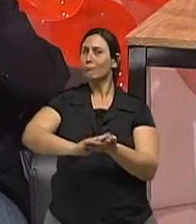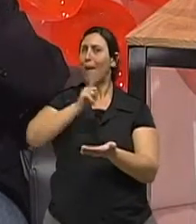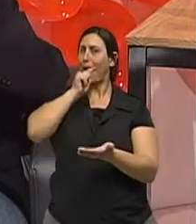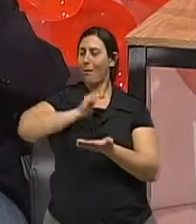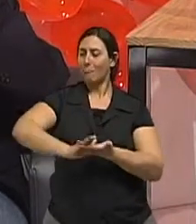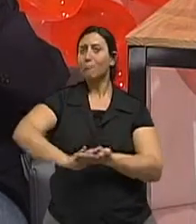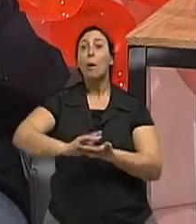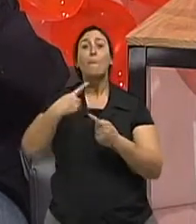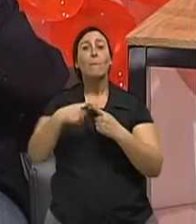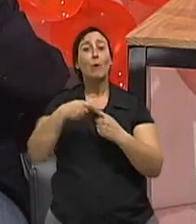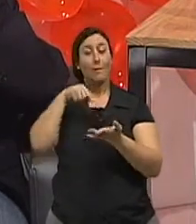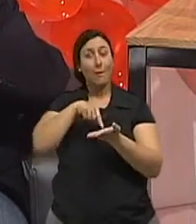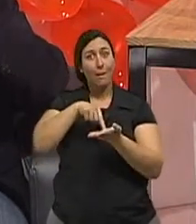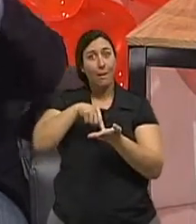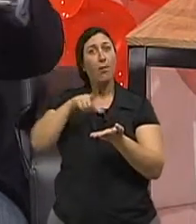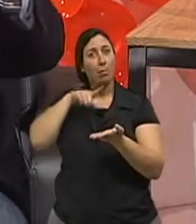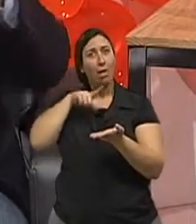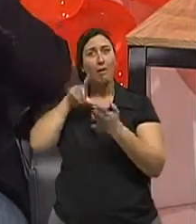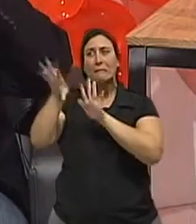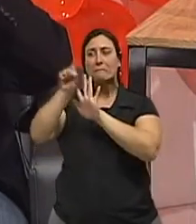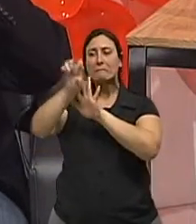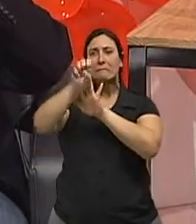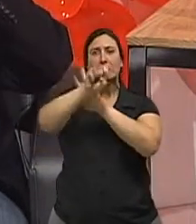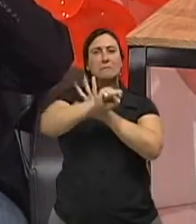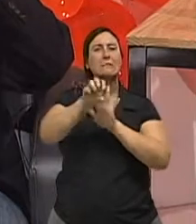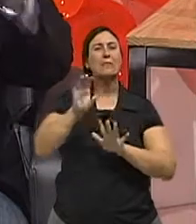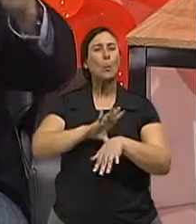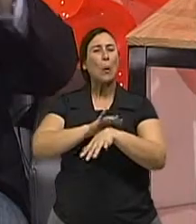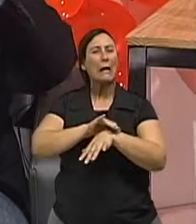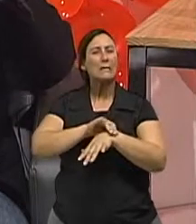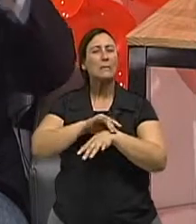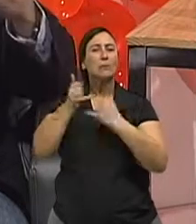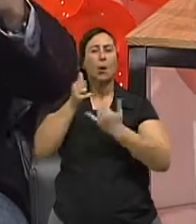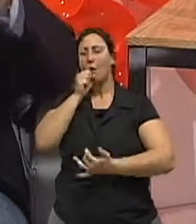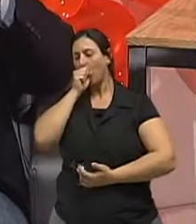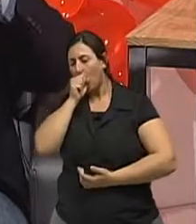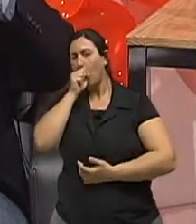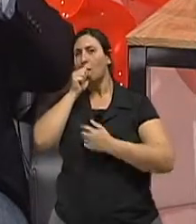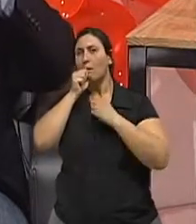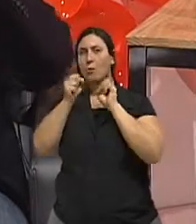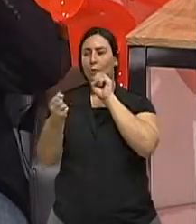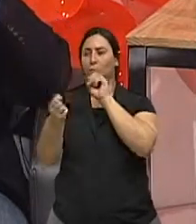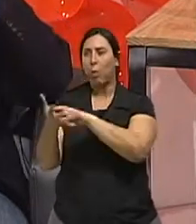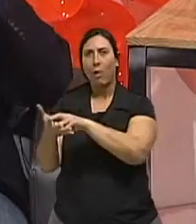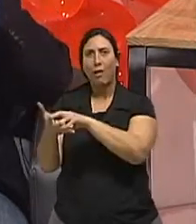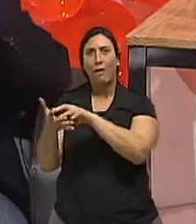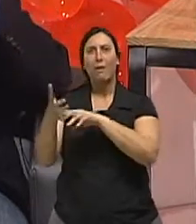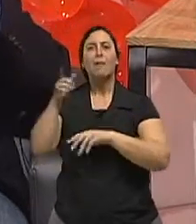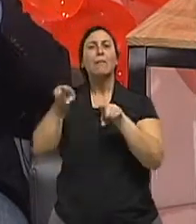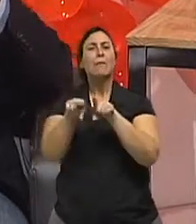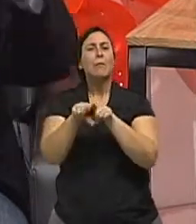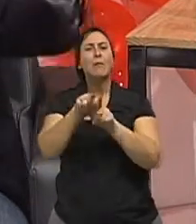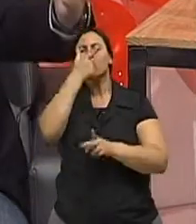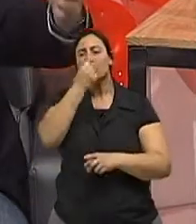Porque a doença se transmite pela tosse, pelo espirro. Muitas vezes a gente bota a mão na